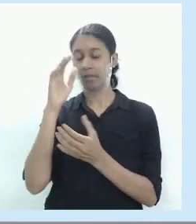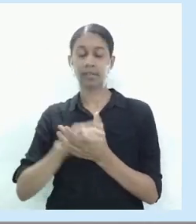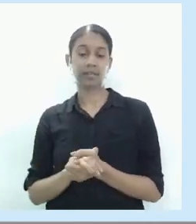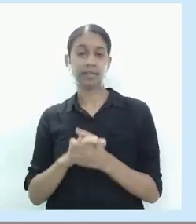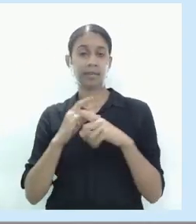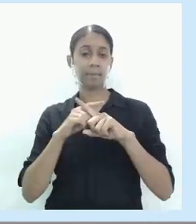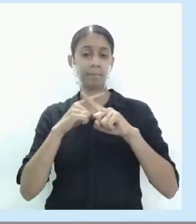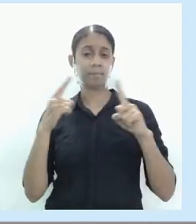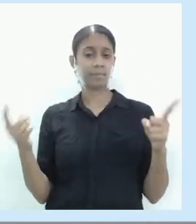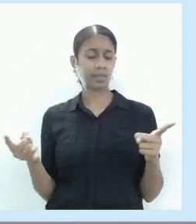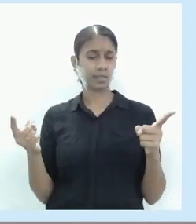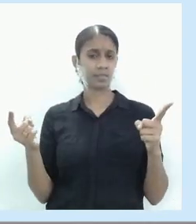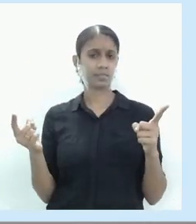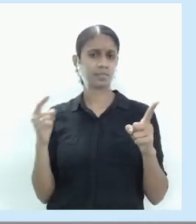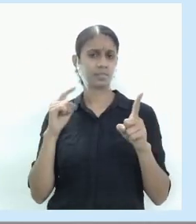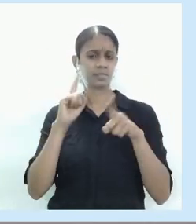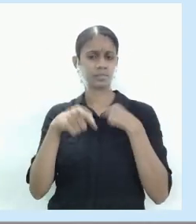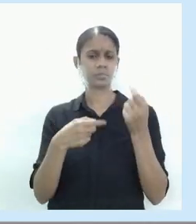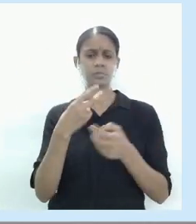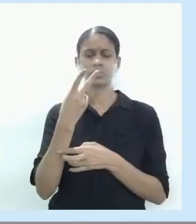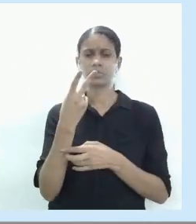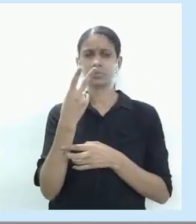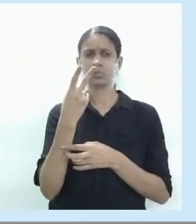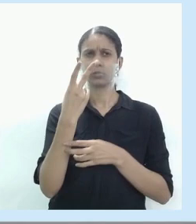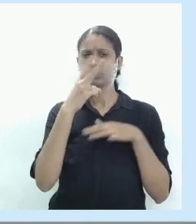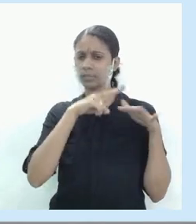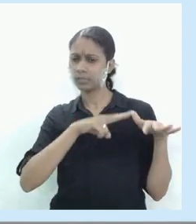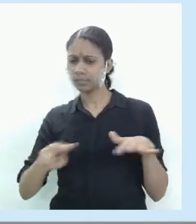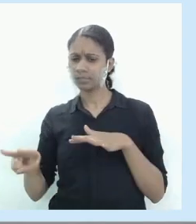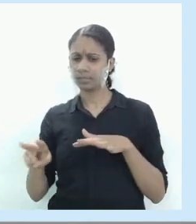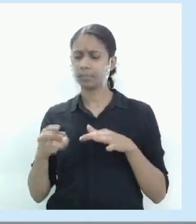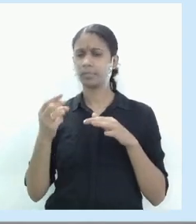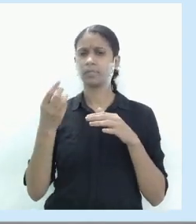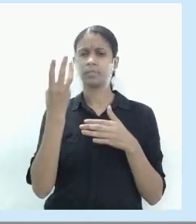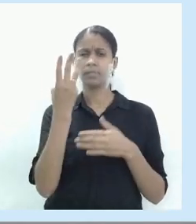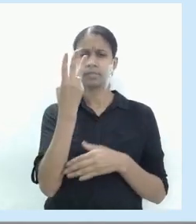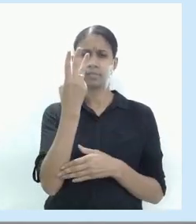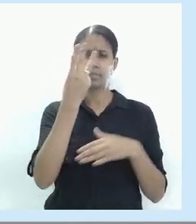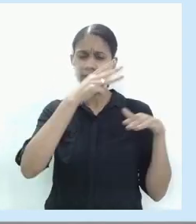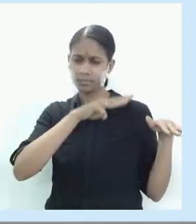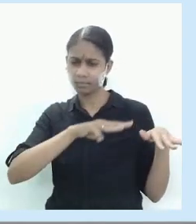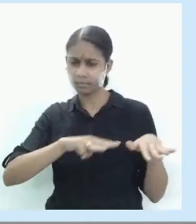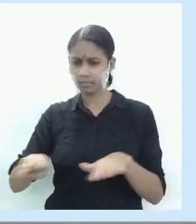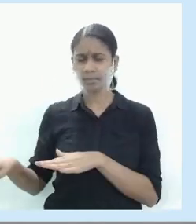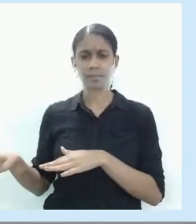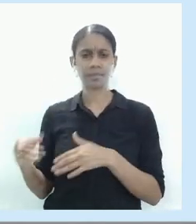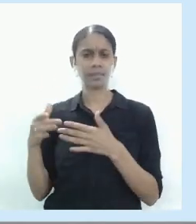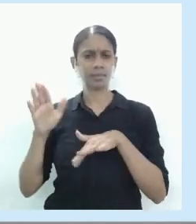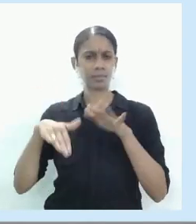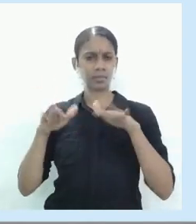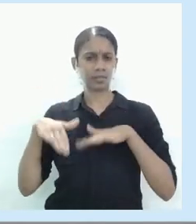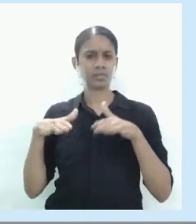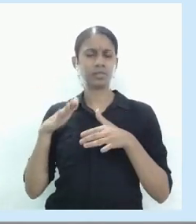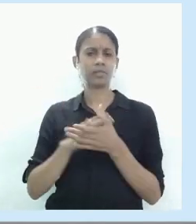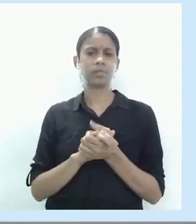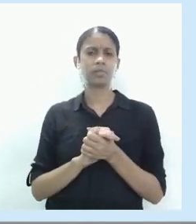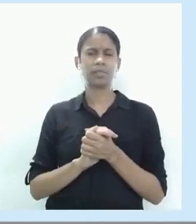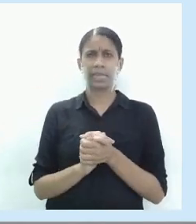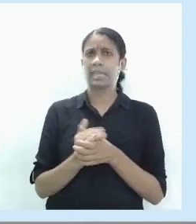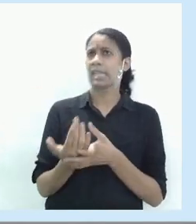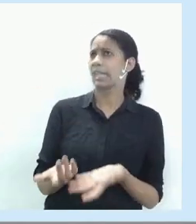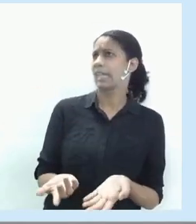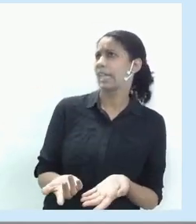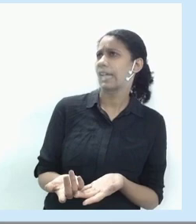mas daqui a pouco, 2, 3 semanas, 1 mês, está um celular mais moderno, aí você fica, caramba, o meu já está ultrapassado, já não carrega mais esse